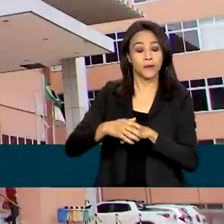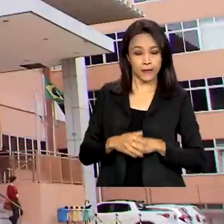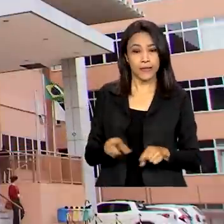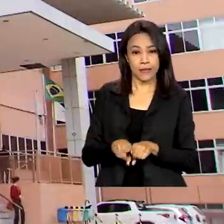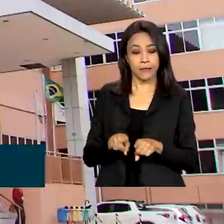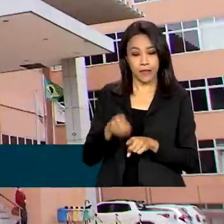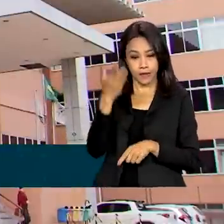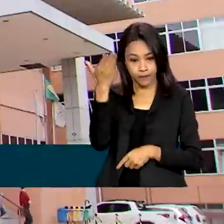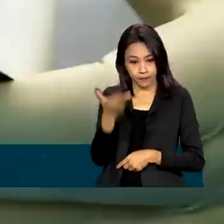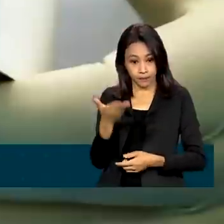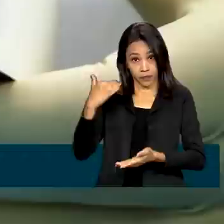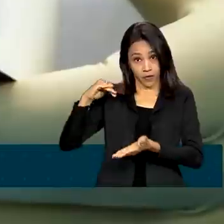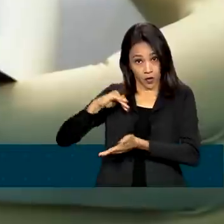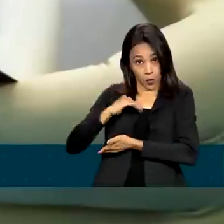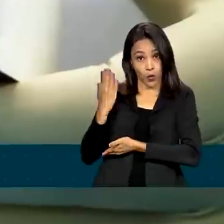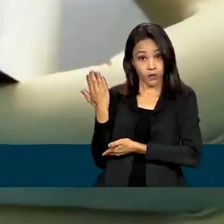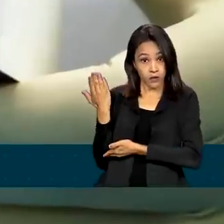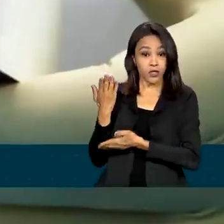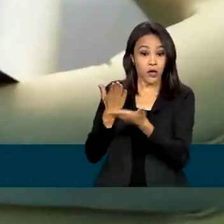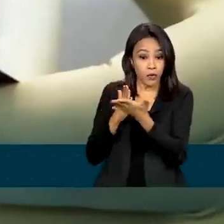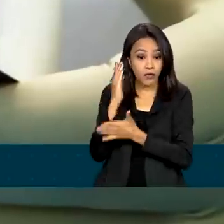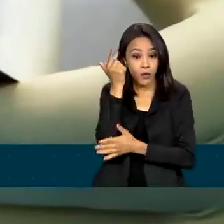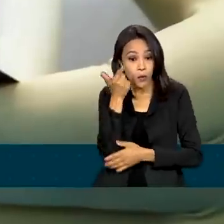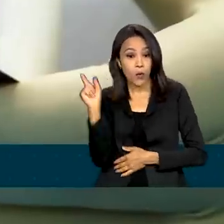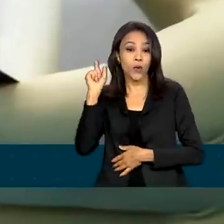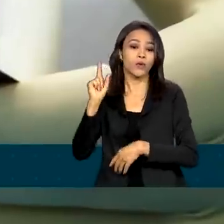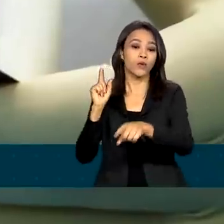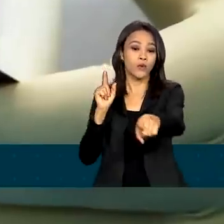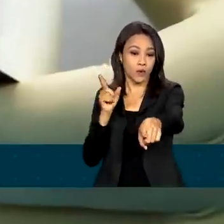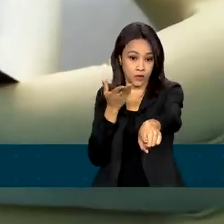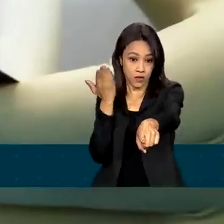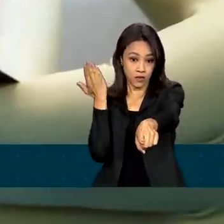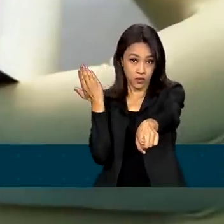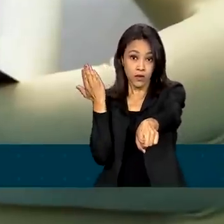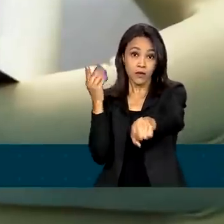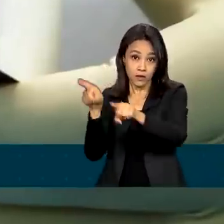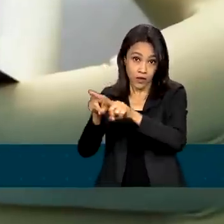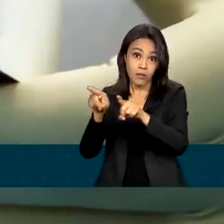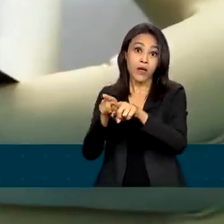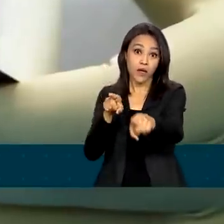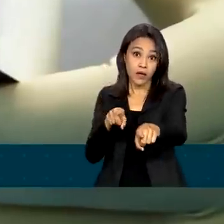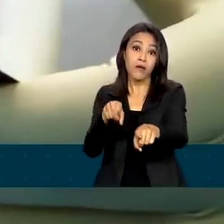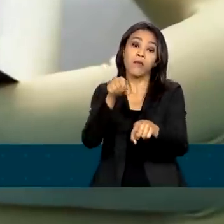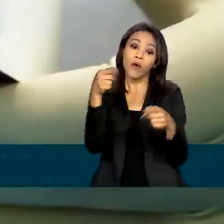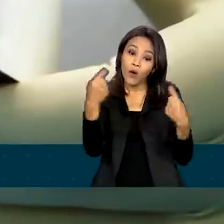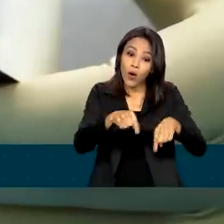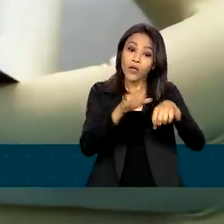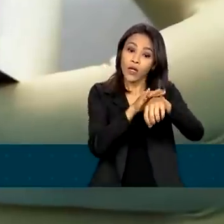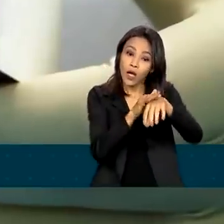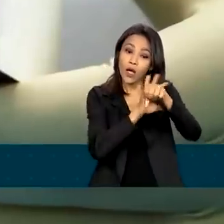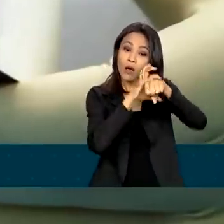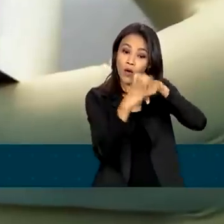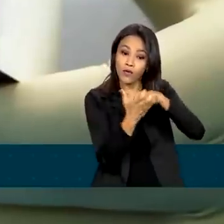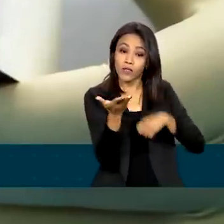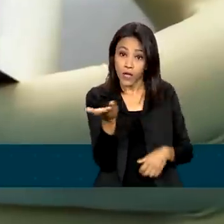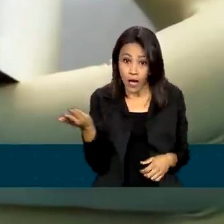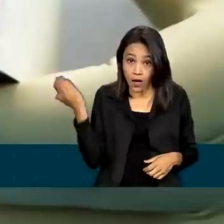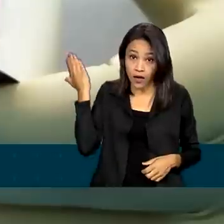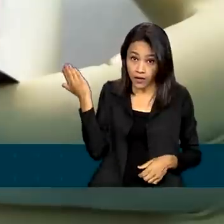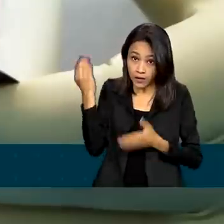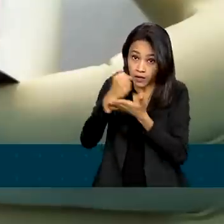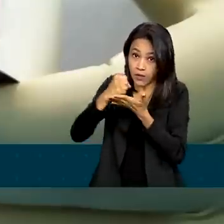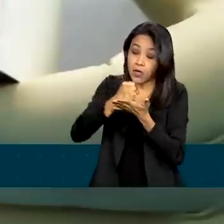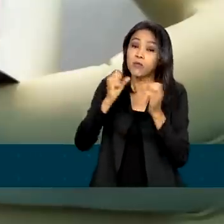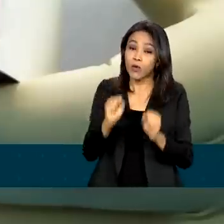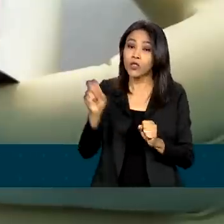também aprovou o remédio reindesivir para o tratamento pediátrico contra a Covid-19. O medicamento pode ser usado por